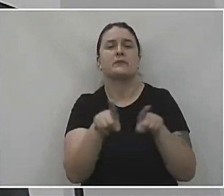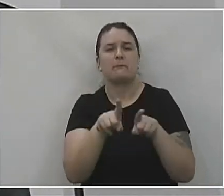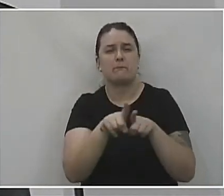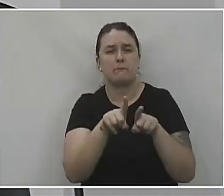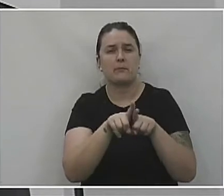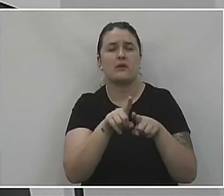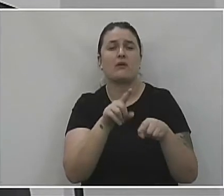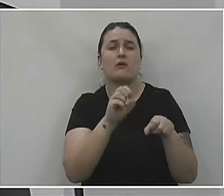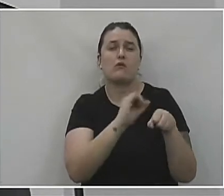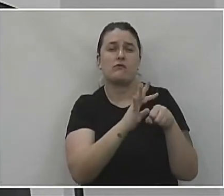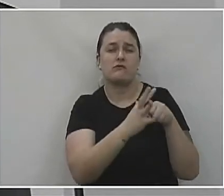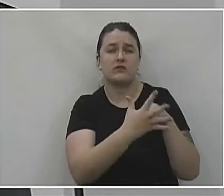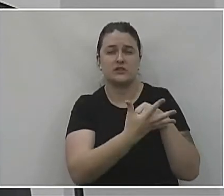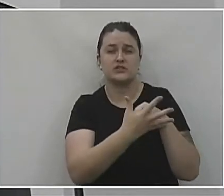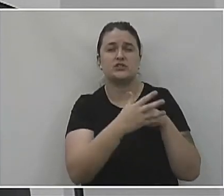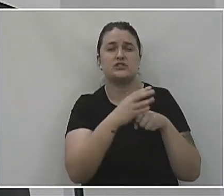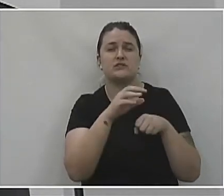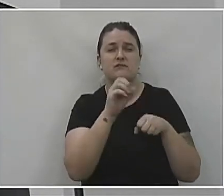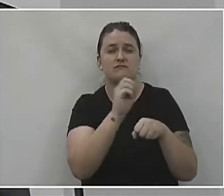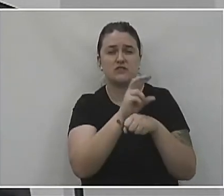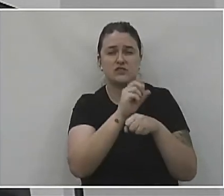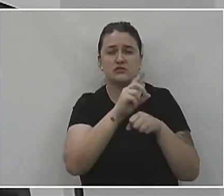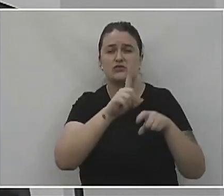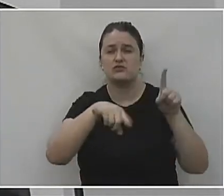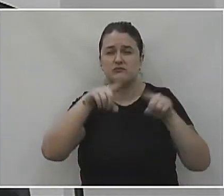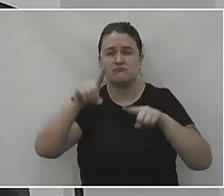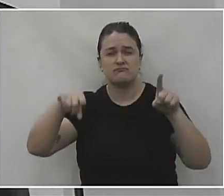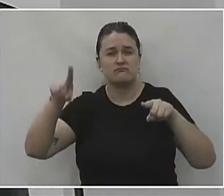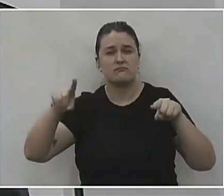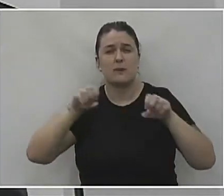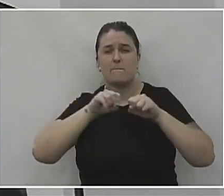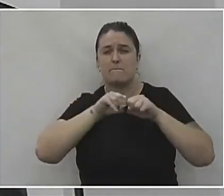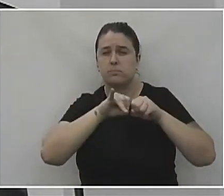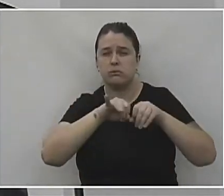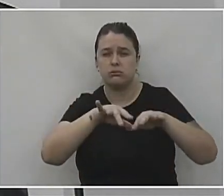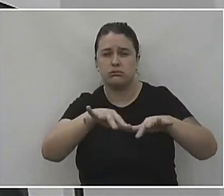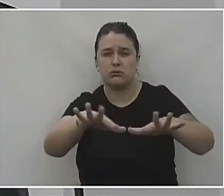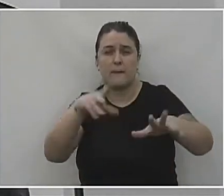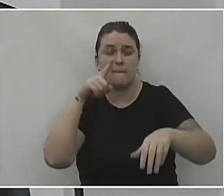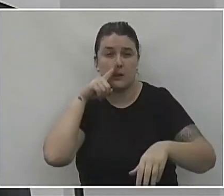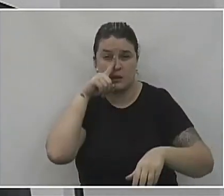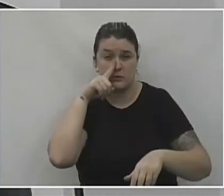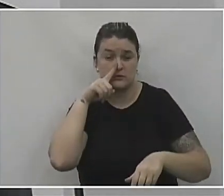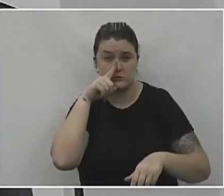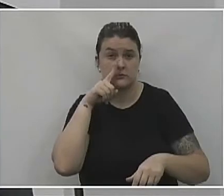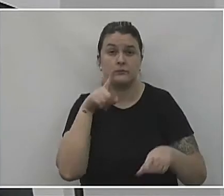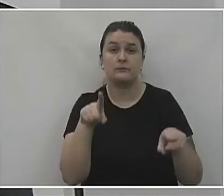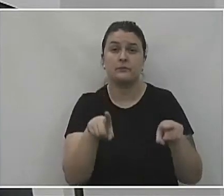transmissibilidade dessas novas cepas, que são muito maiores, e também a questão do